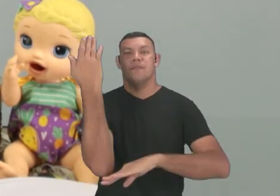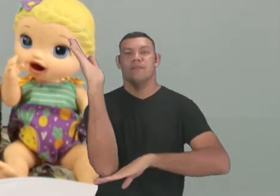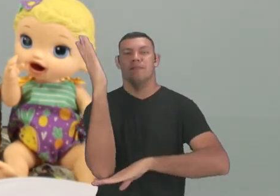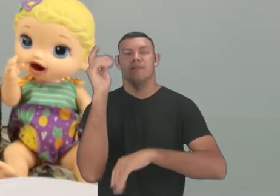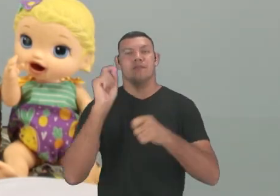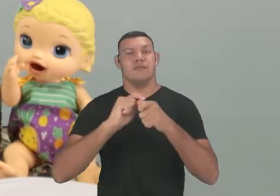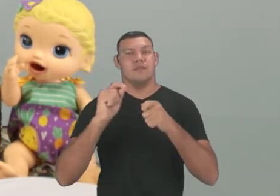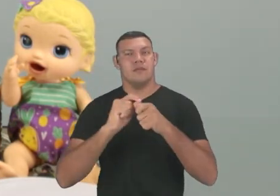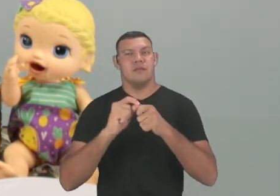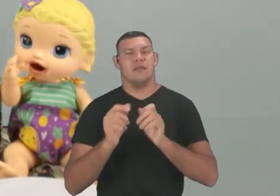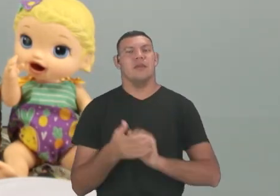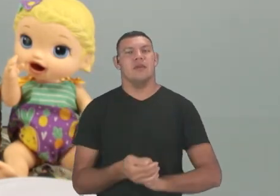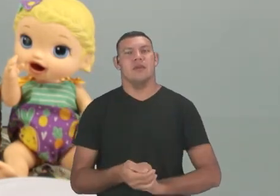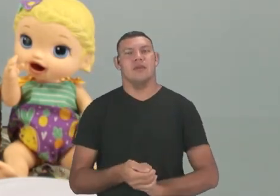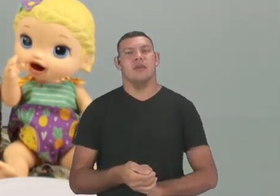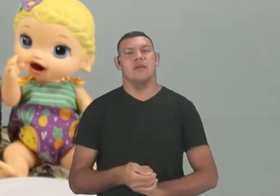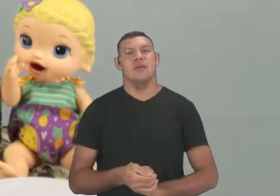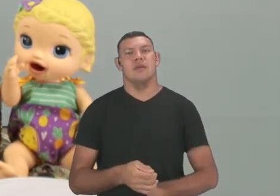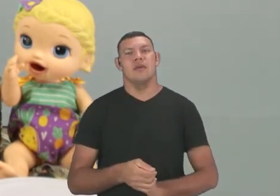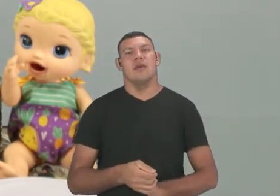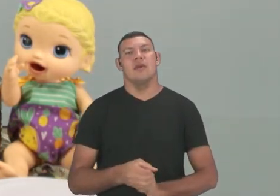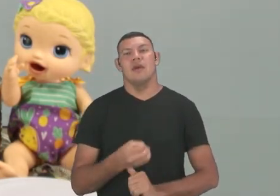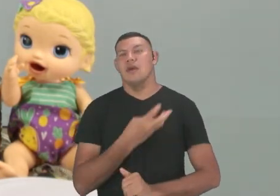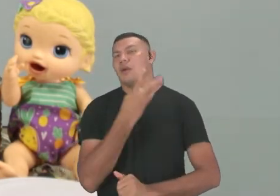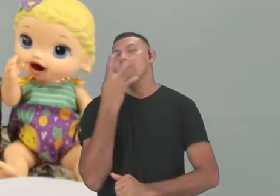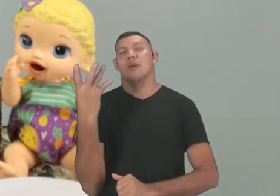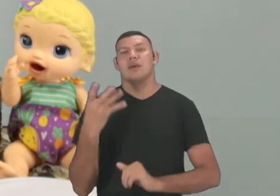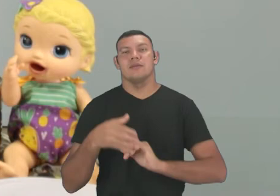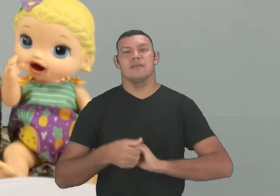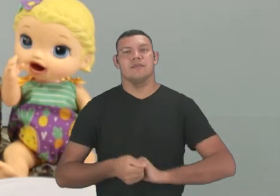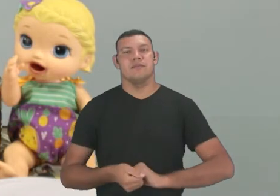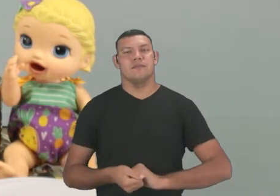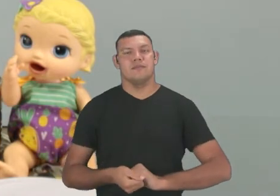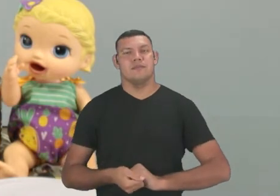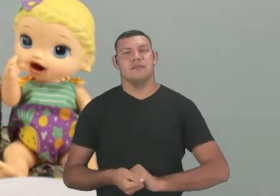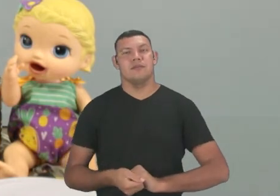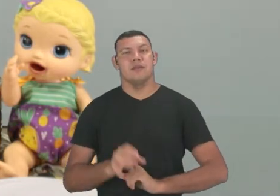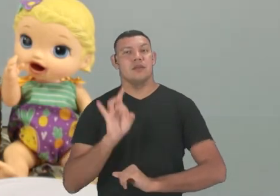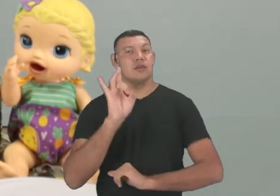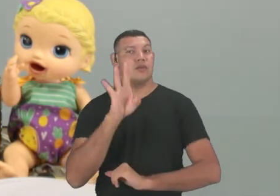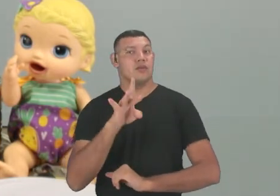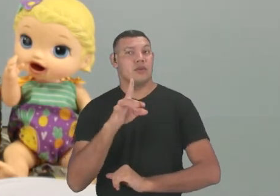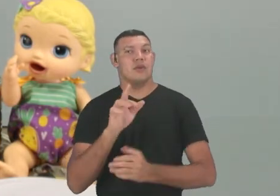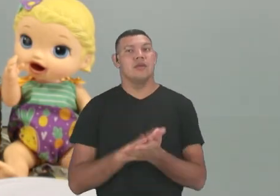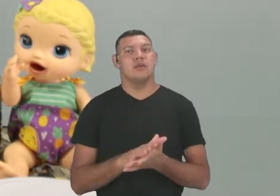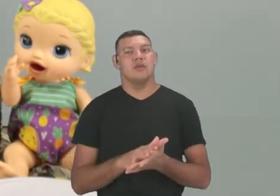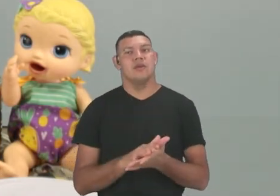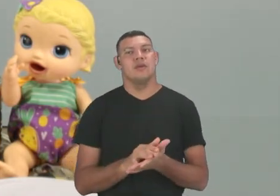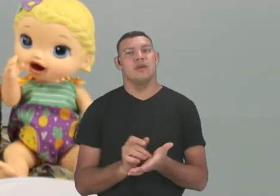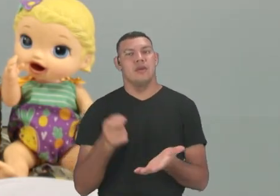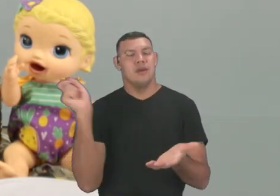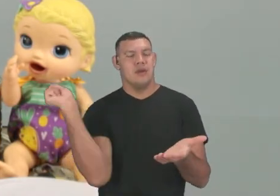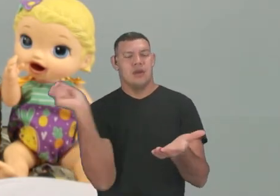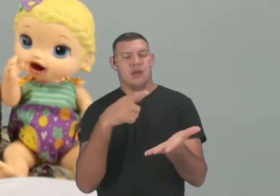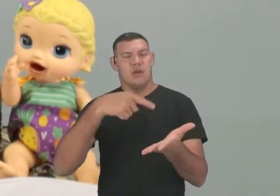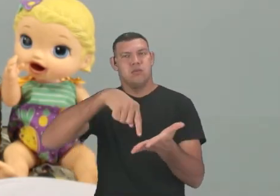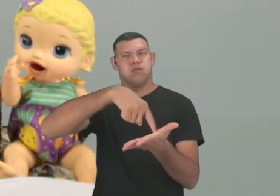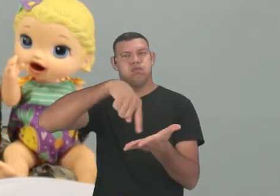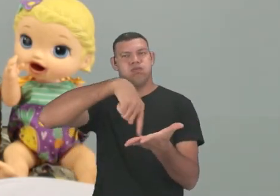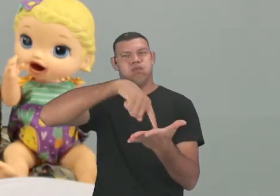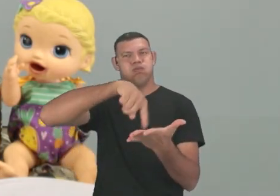desses brinquedos são feitos com madeira? Somente o pião.